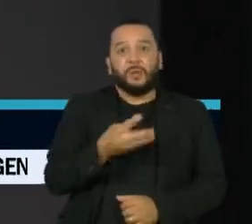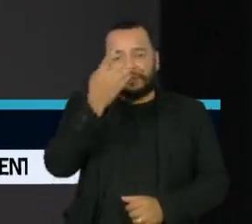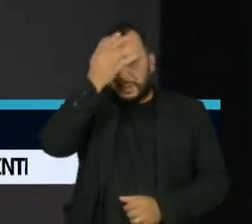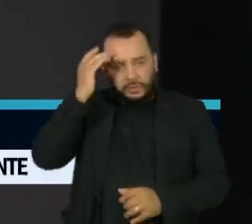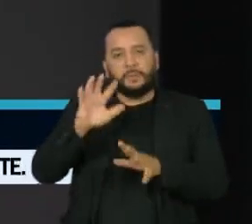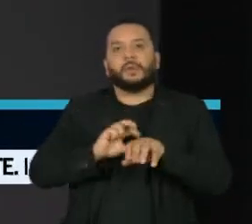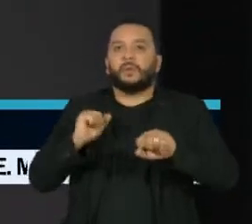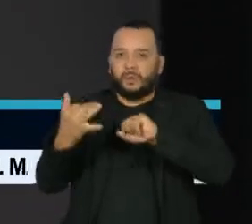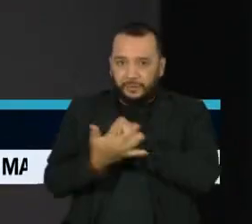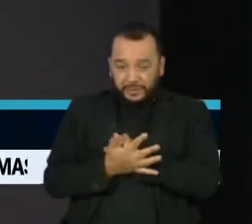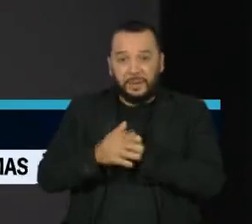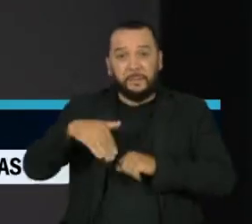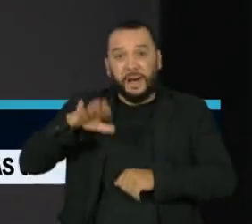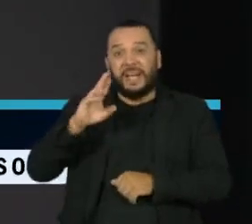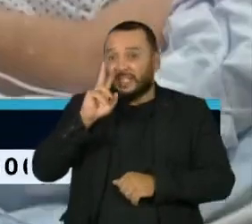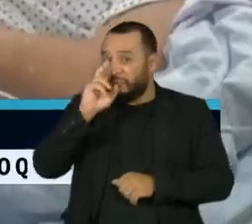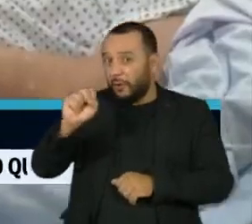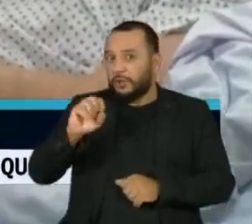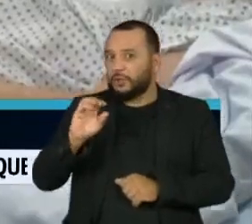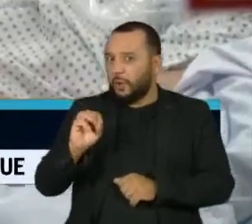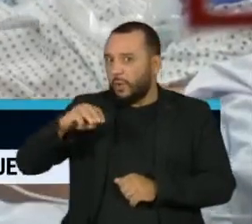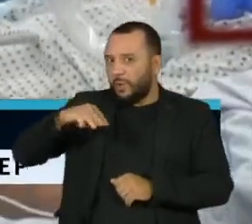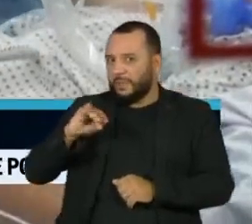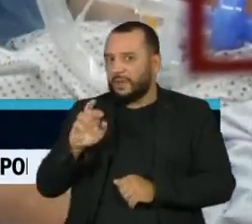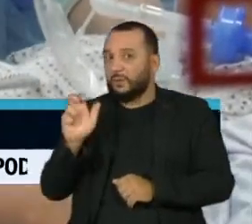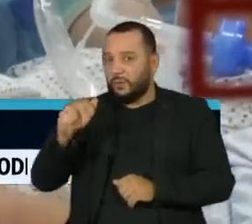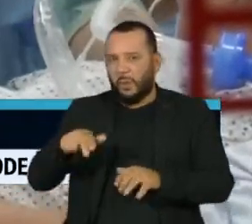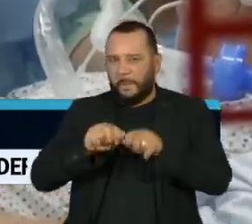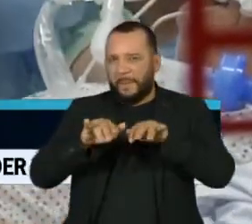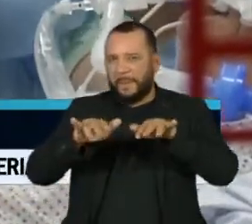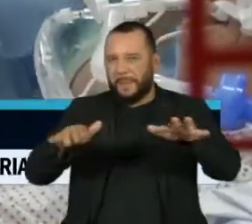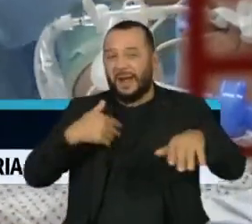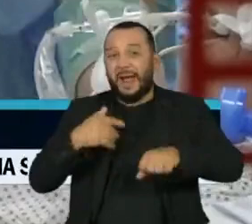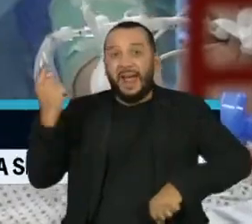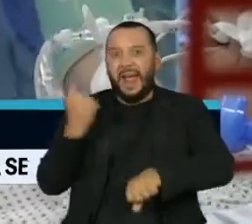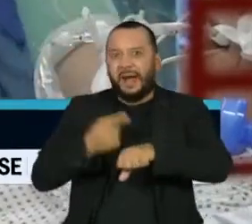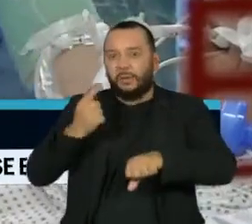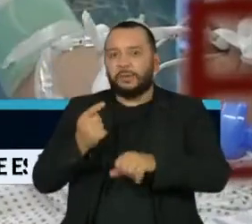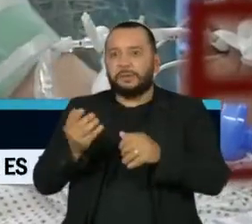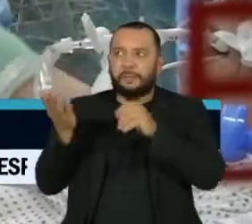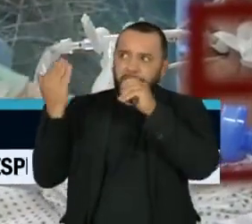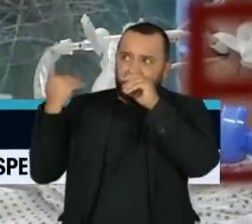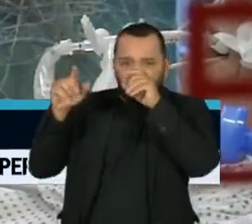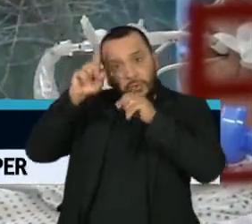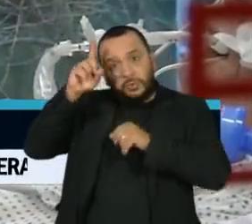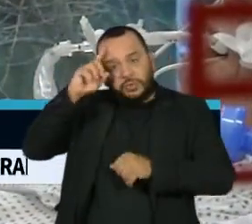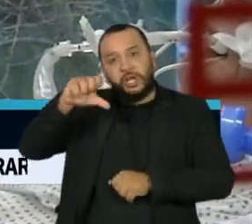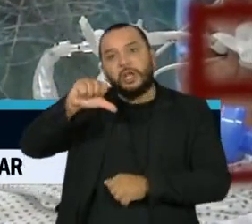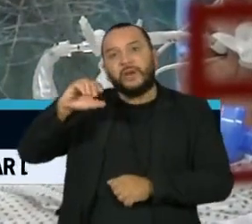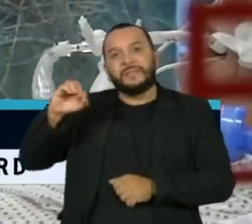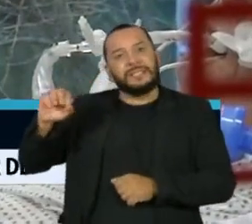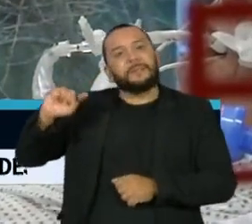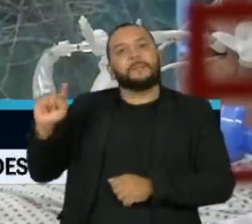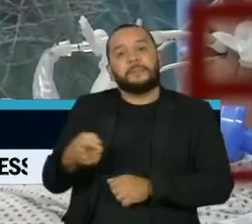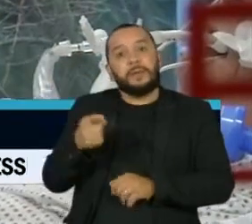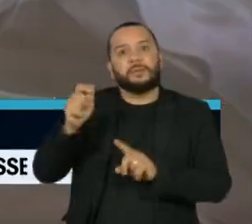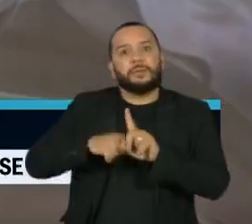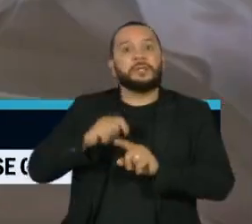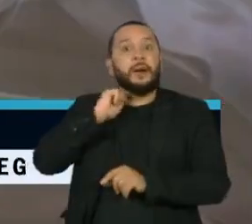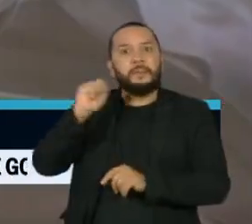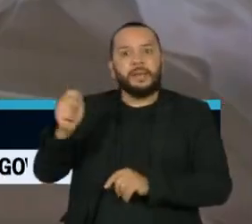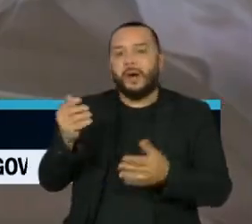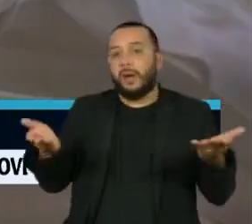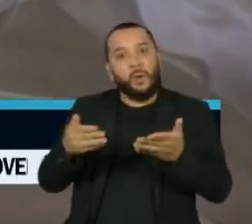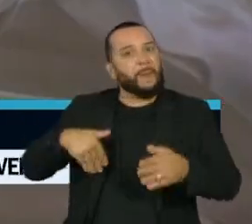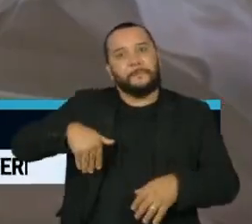Mais contagiosa, a variante Ômicron superou inclusive o recorde diário, que era de 900 mil infecções em abril do ano passado,